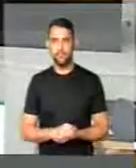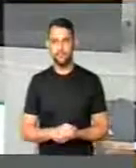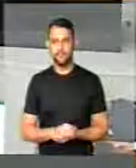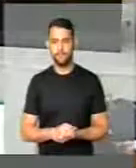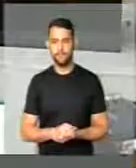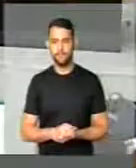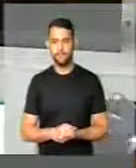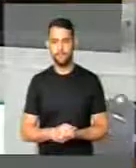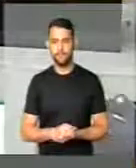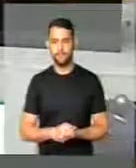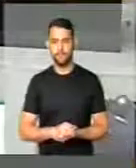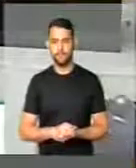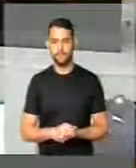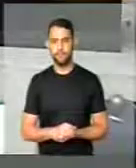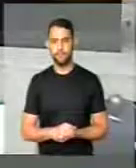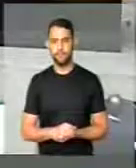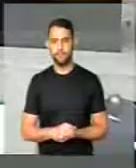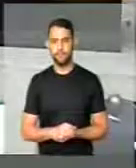Sr.